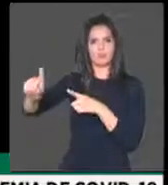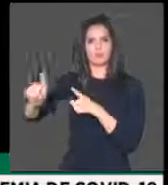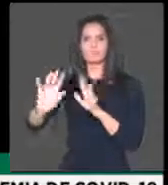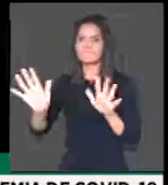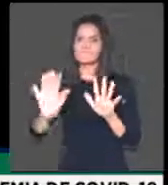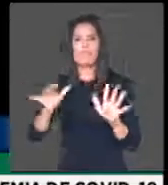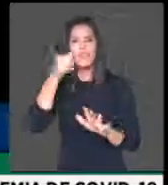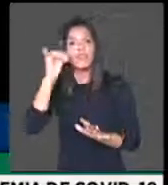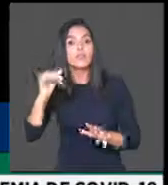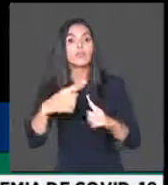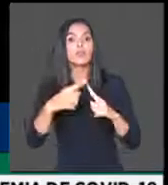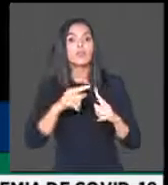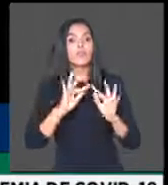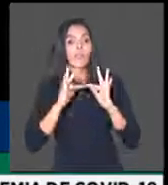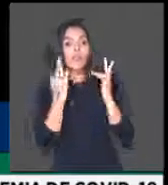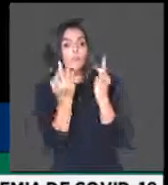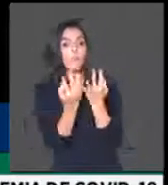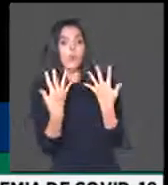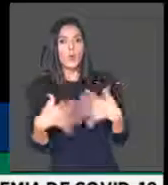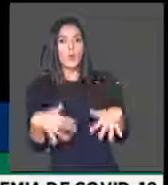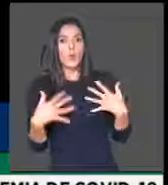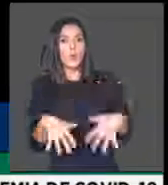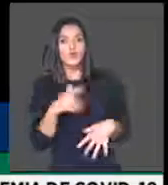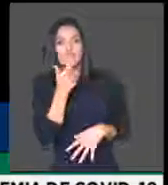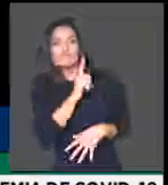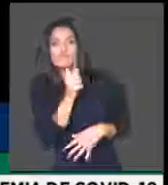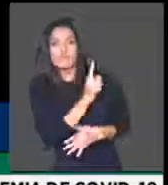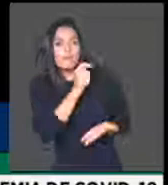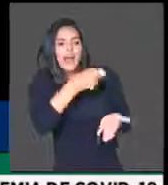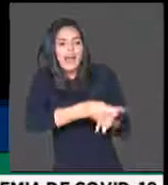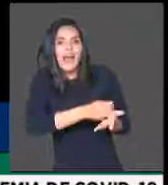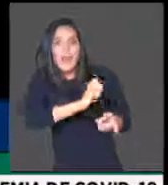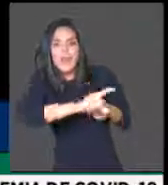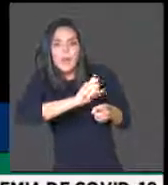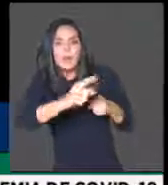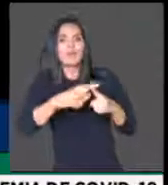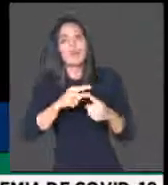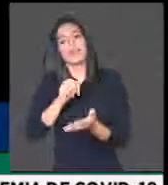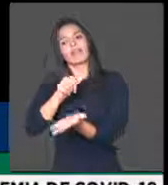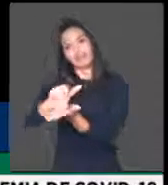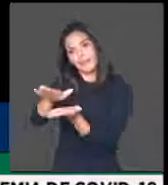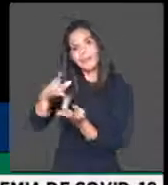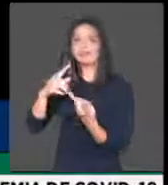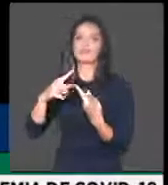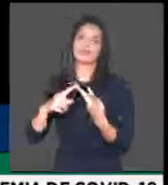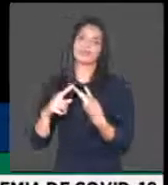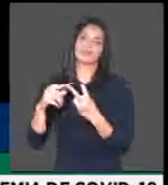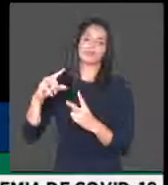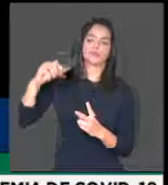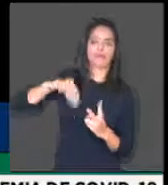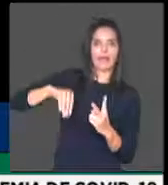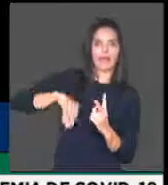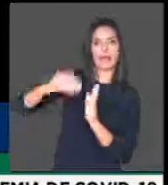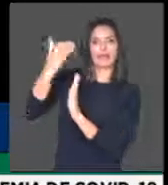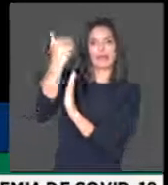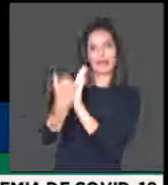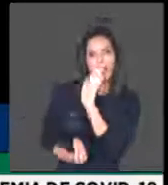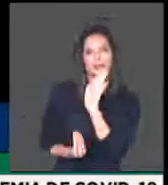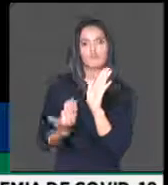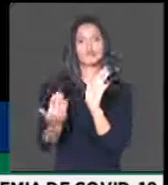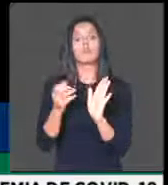fiquem sem casa, caso não possam pagar o aluguel residencial, se tiverem